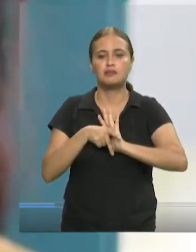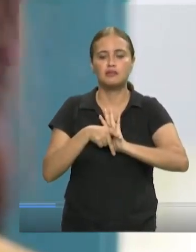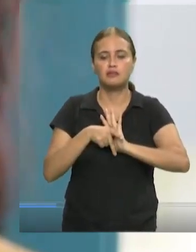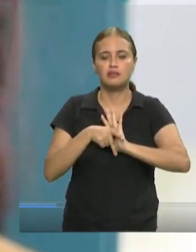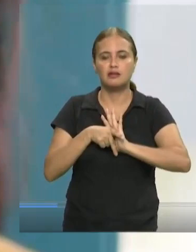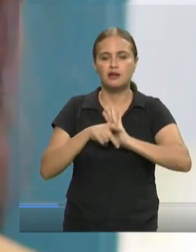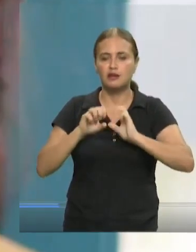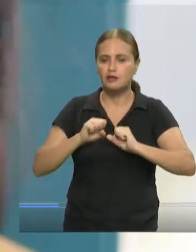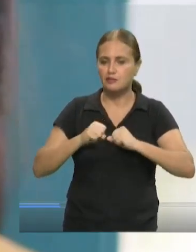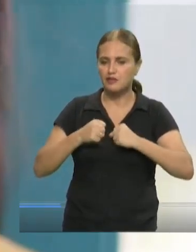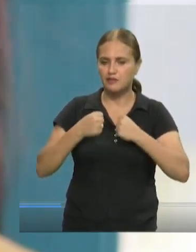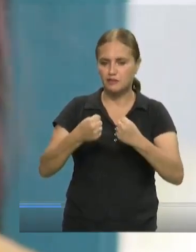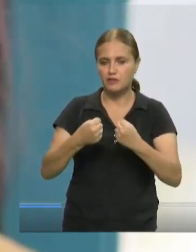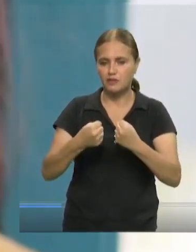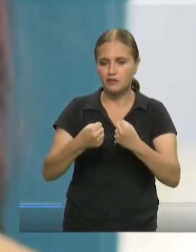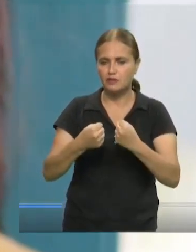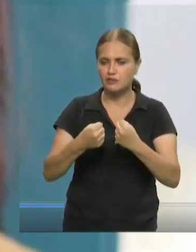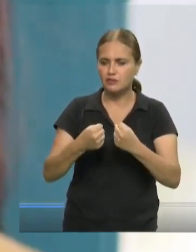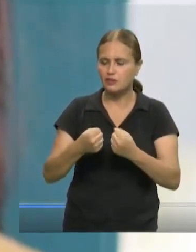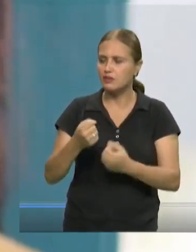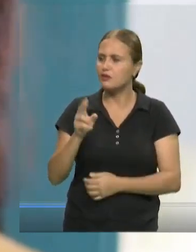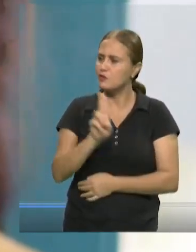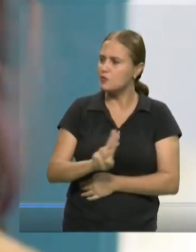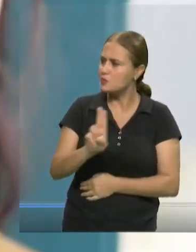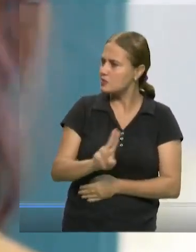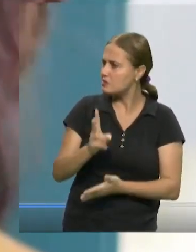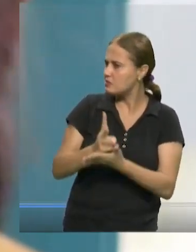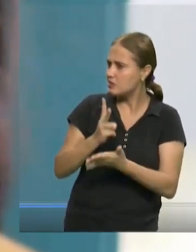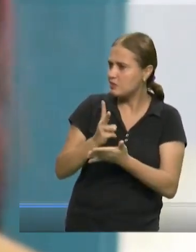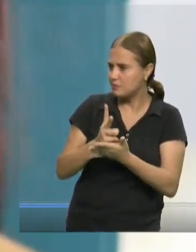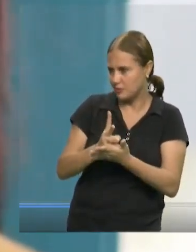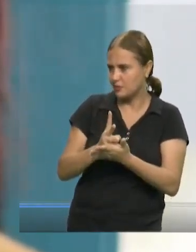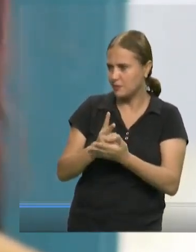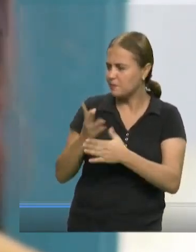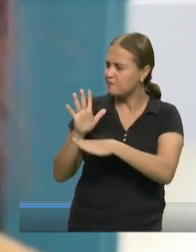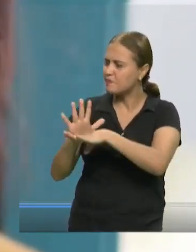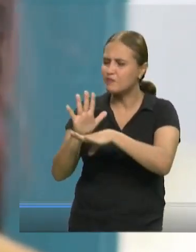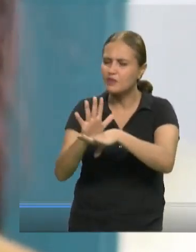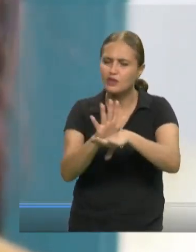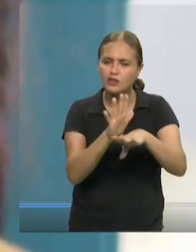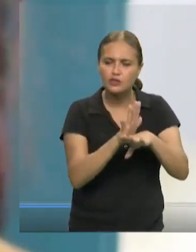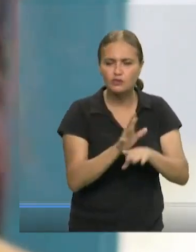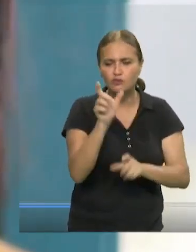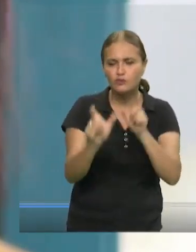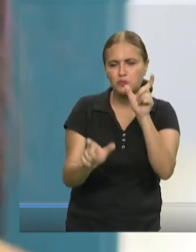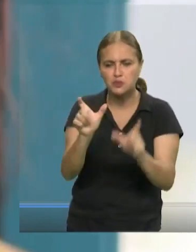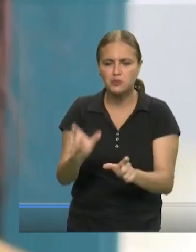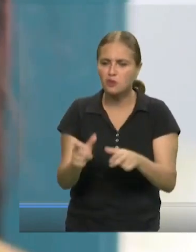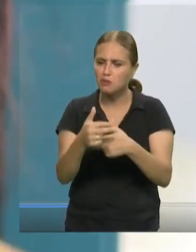que a minha força não seja inútil. Me fortifique uma pessoa ou uma coisa.